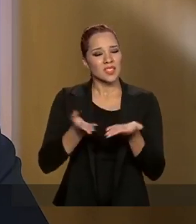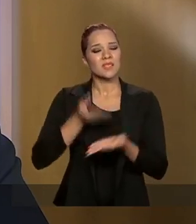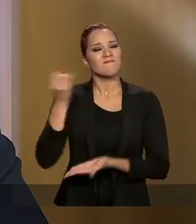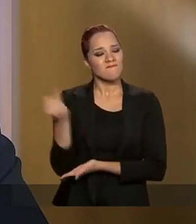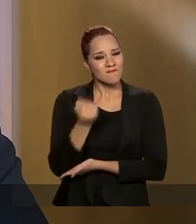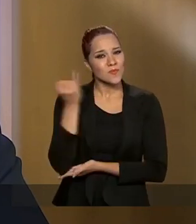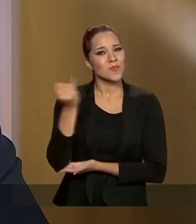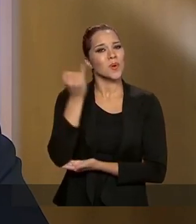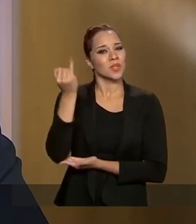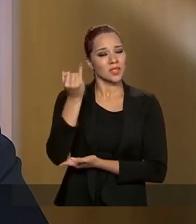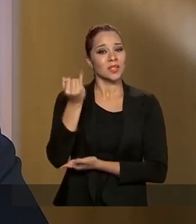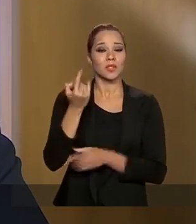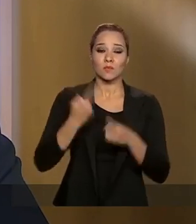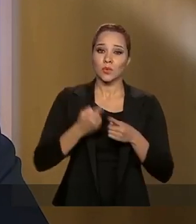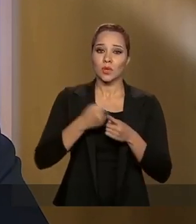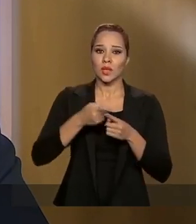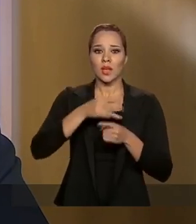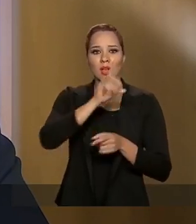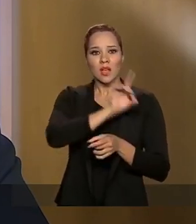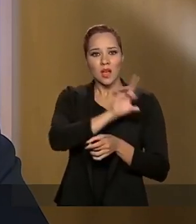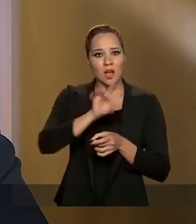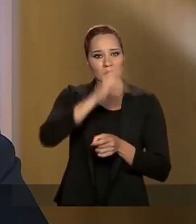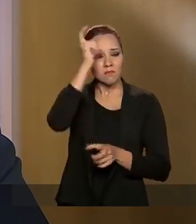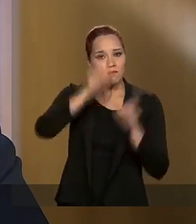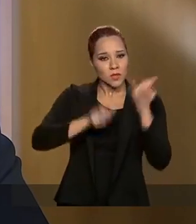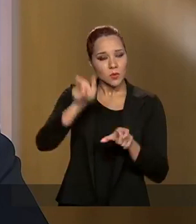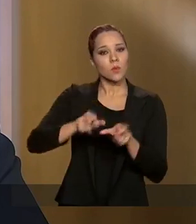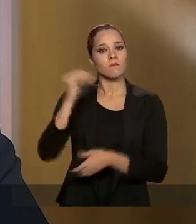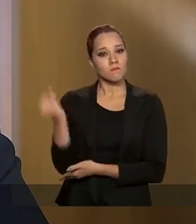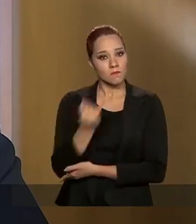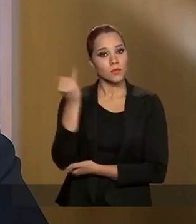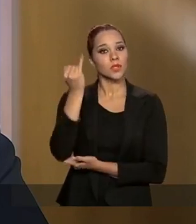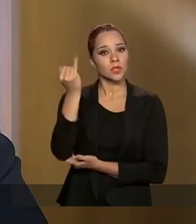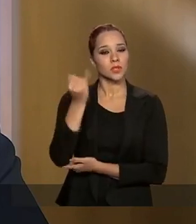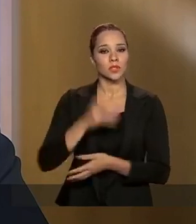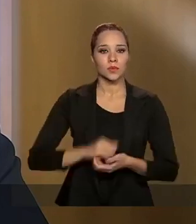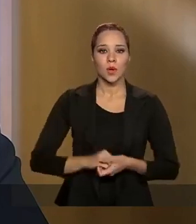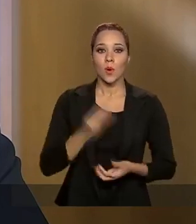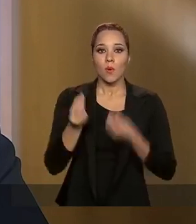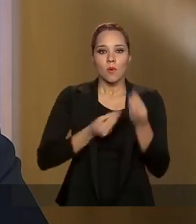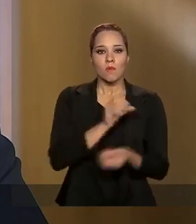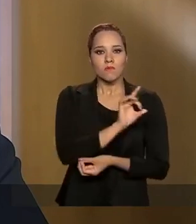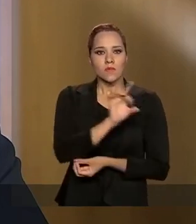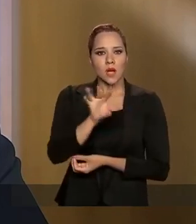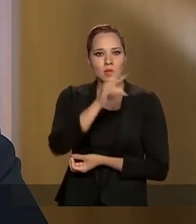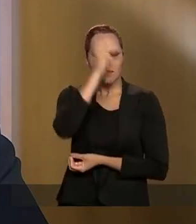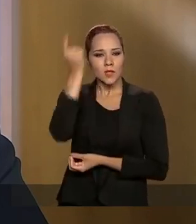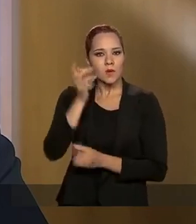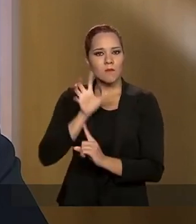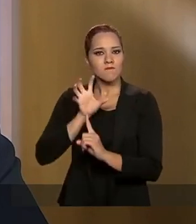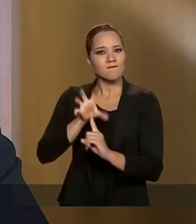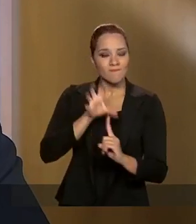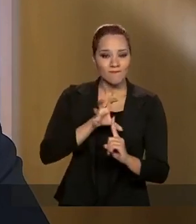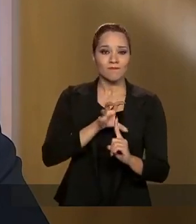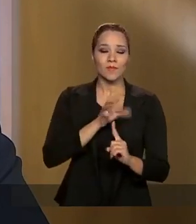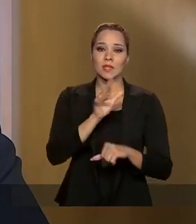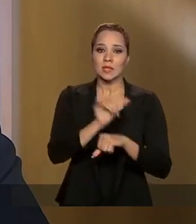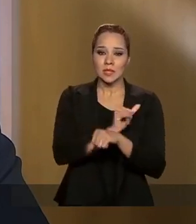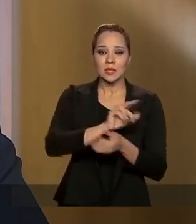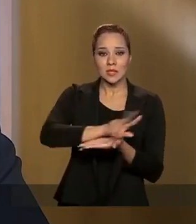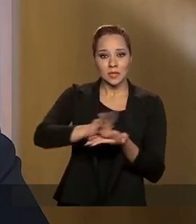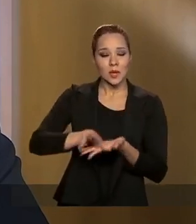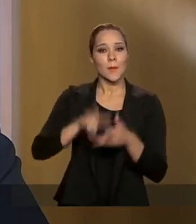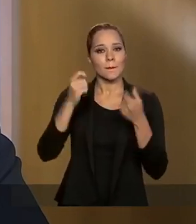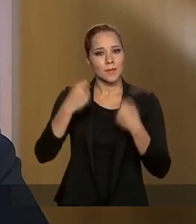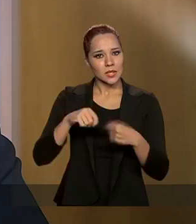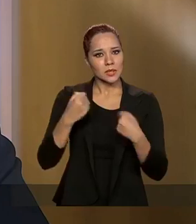levado em conta, porque todo indivíduo importa. A maneira como cada indivíduo é afetado pelas nossas ações tem que